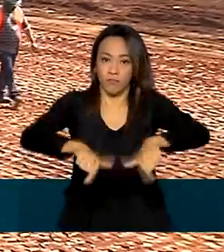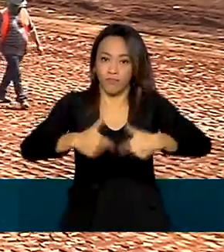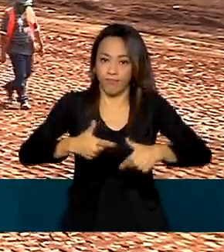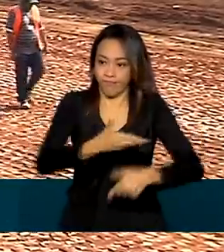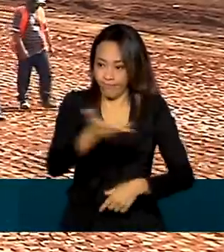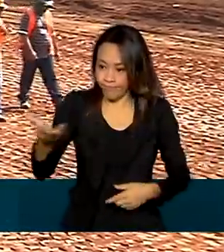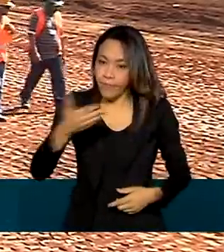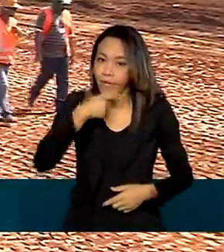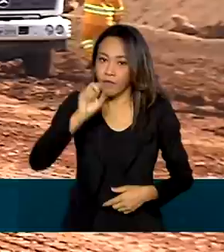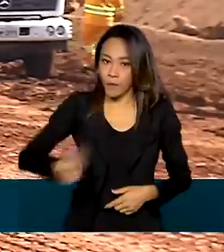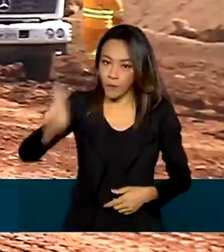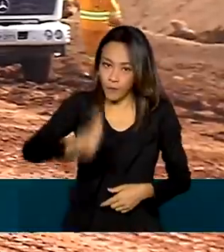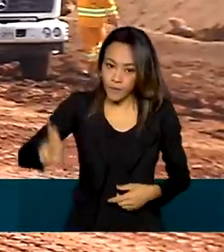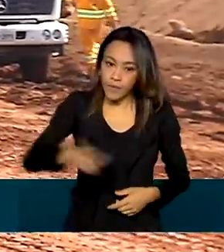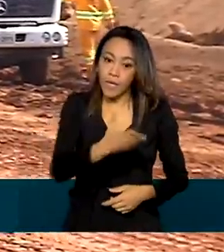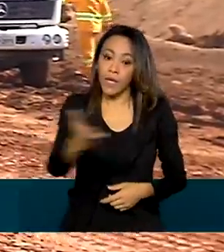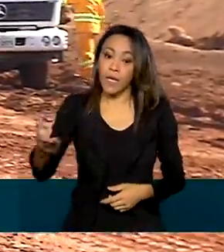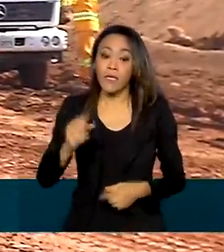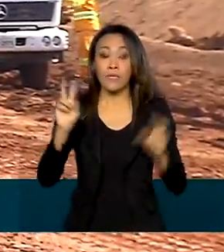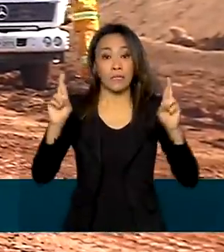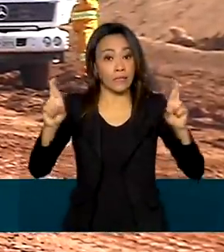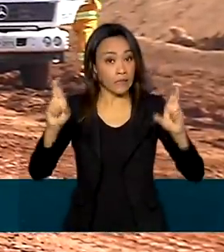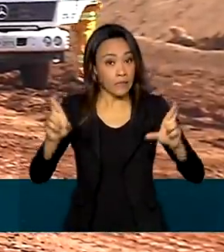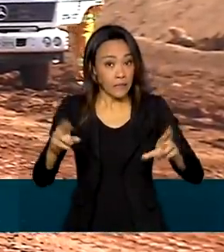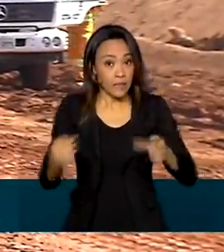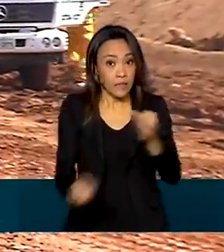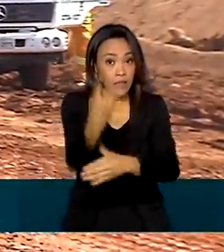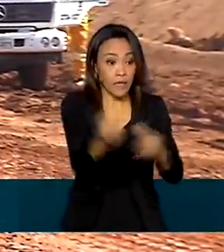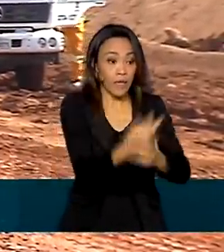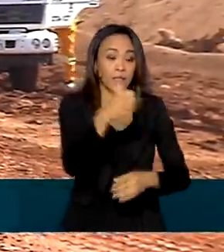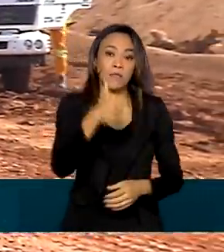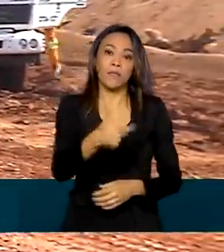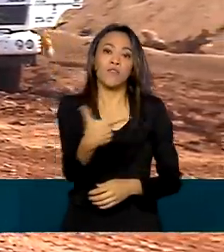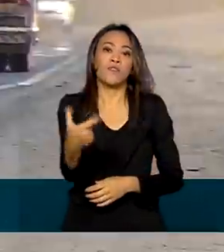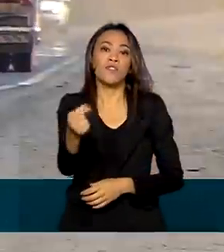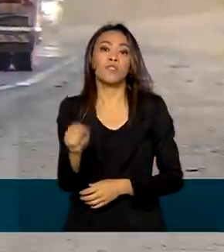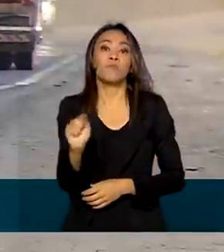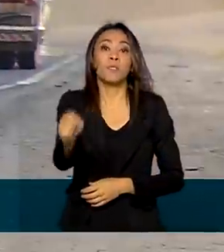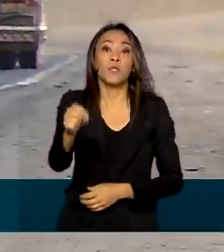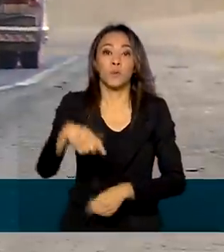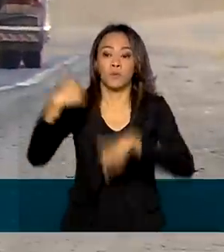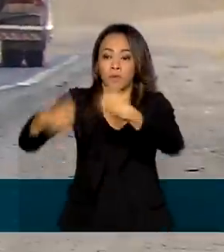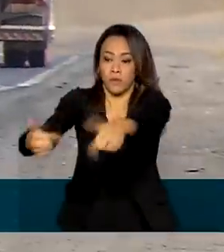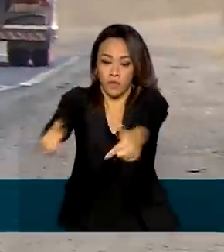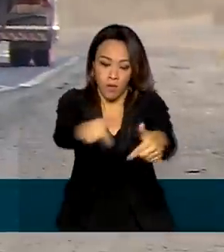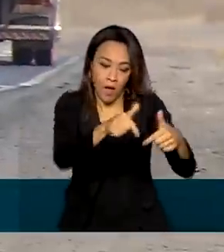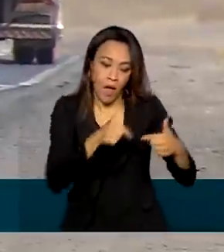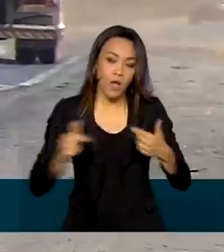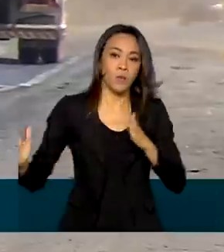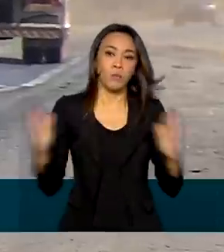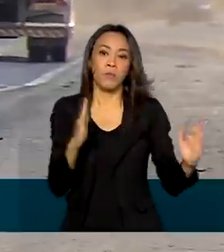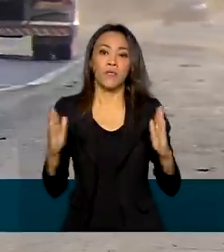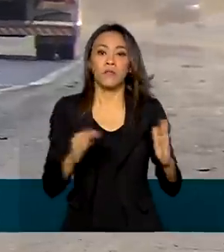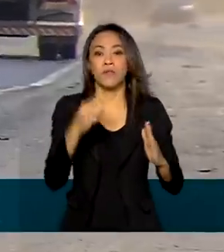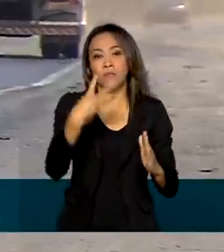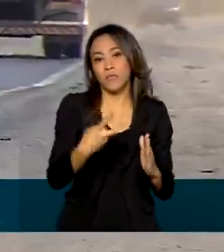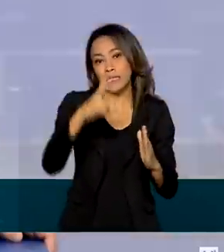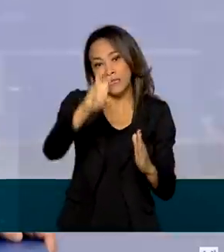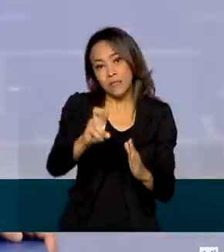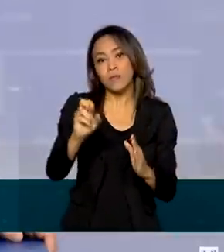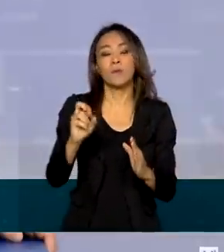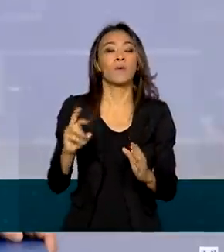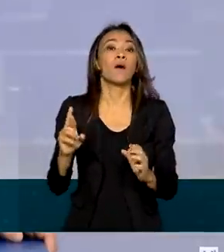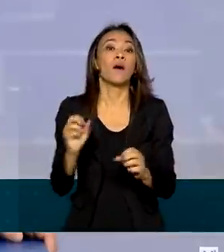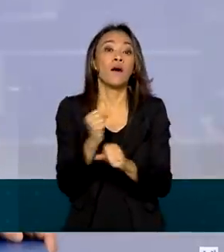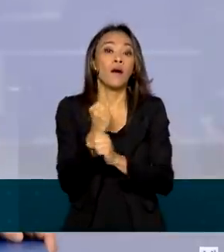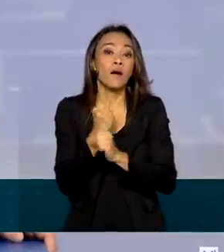expectativa é de que sejam gerados 120 mil postos de trabalho durante os 35 anos de concessão.